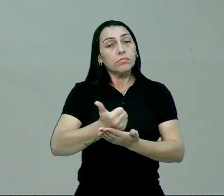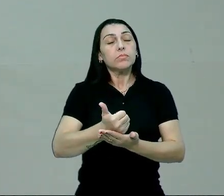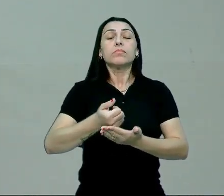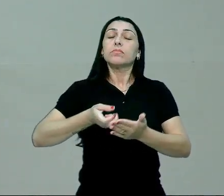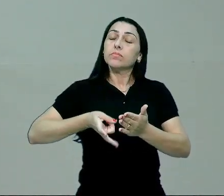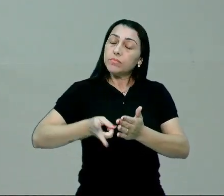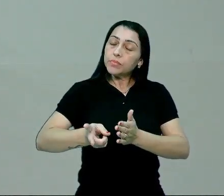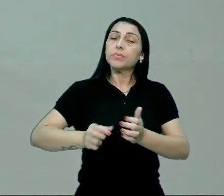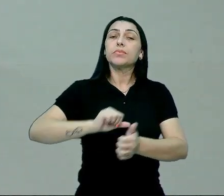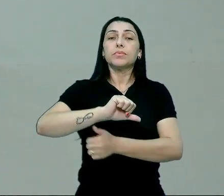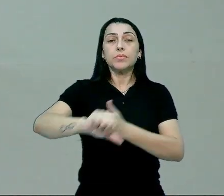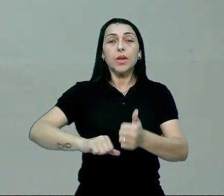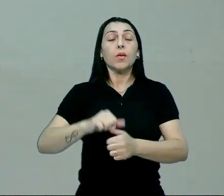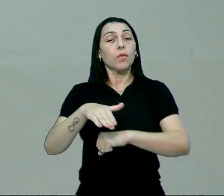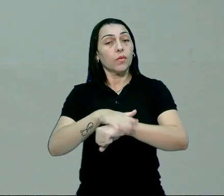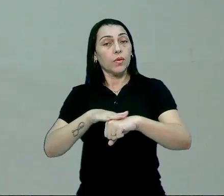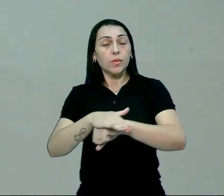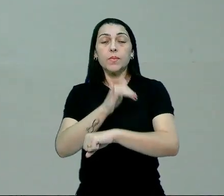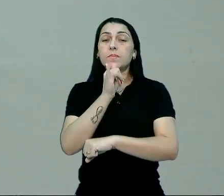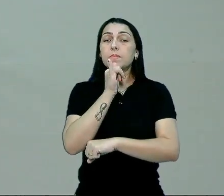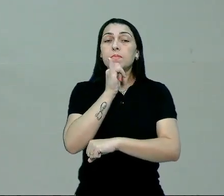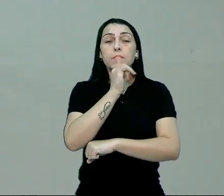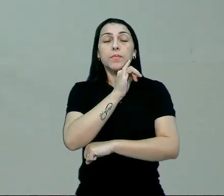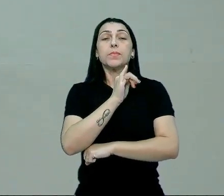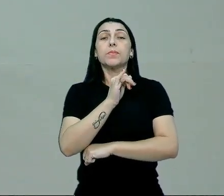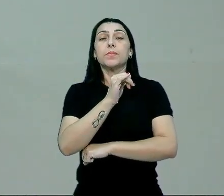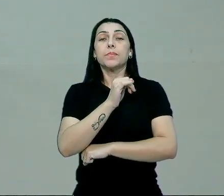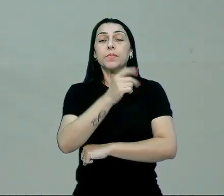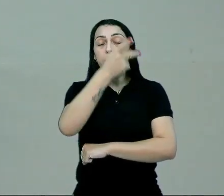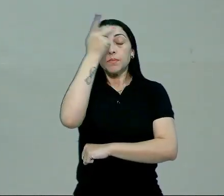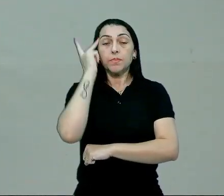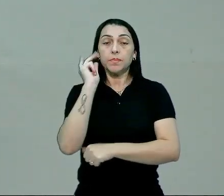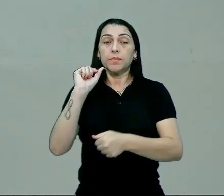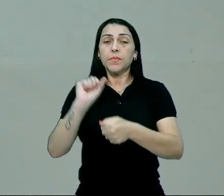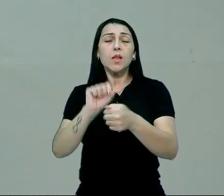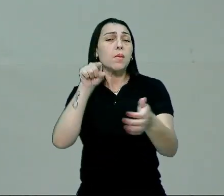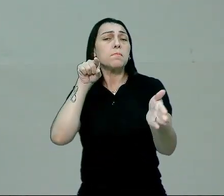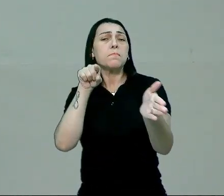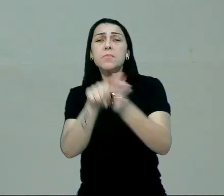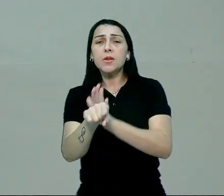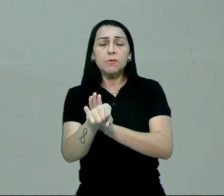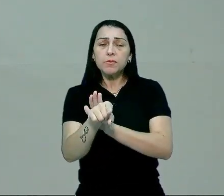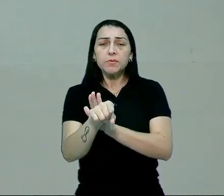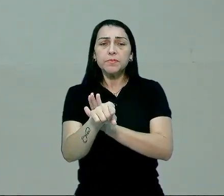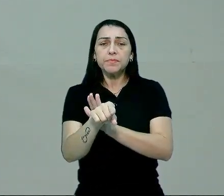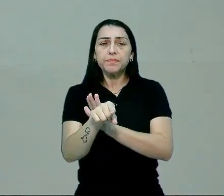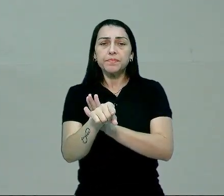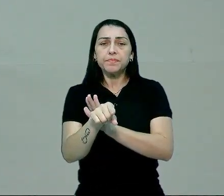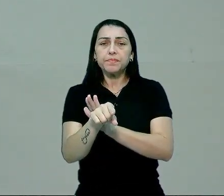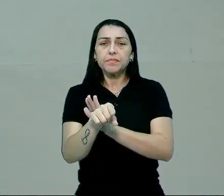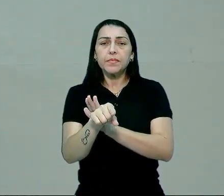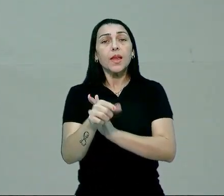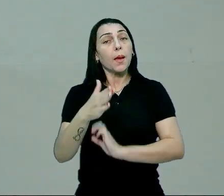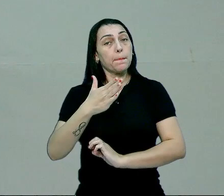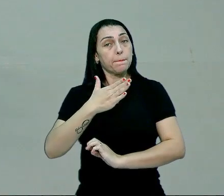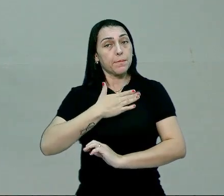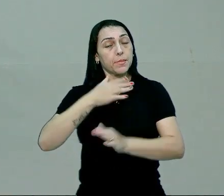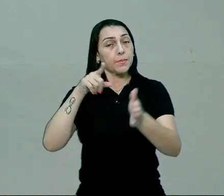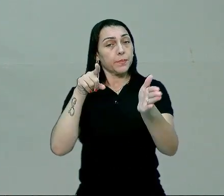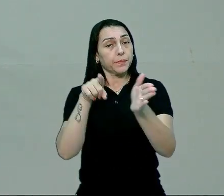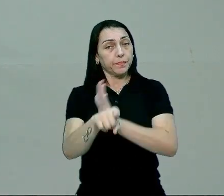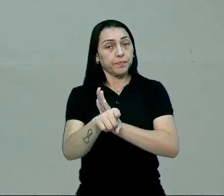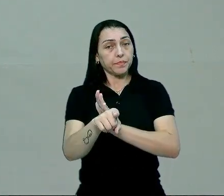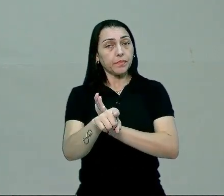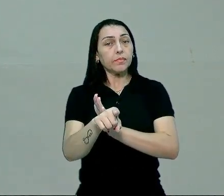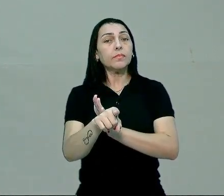por diante. Quando eu converso, por exemplo, com uma pessoa e eu faço uma pergunta para ela, a minha pergunta